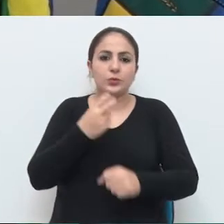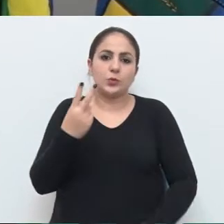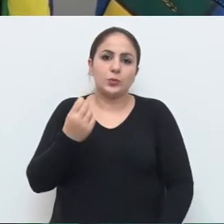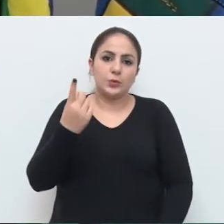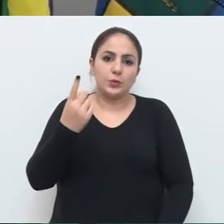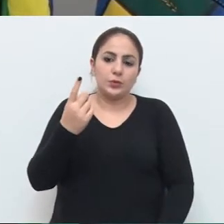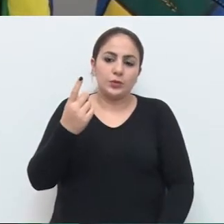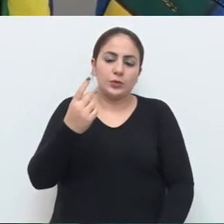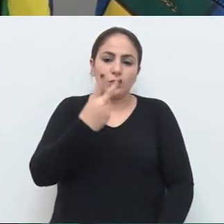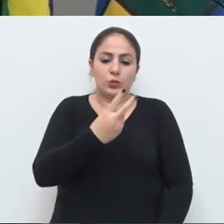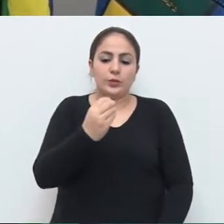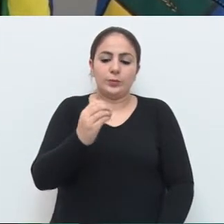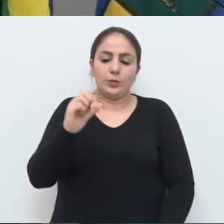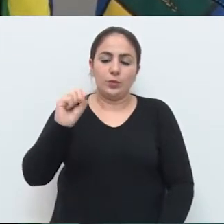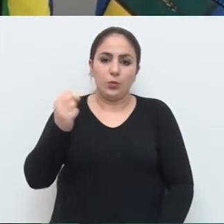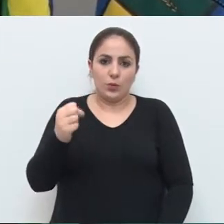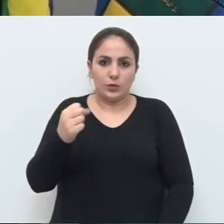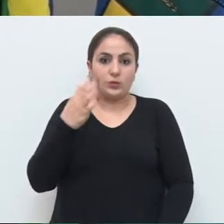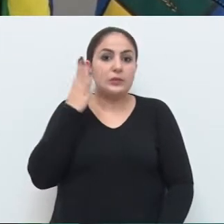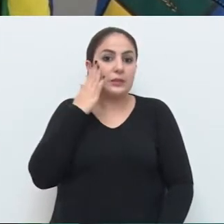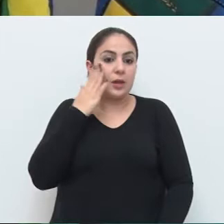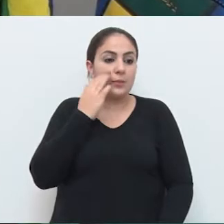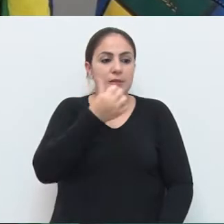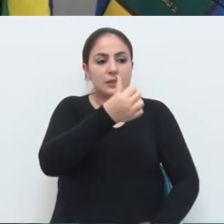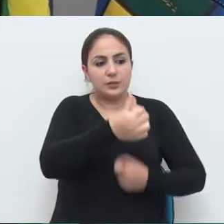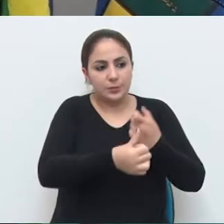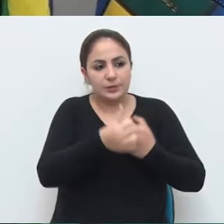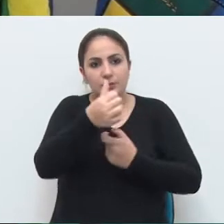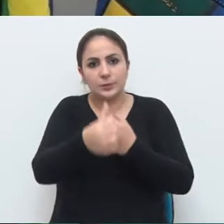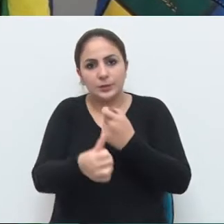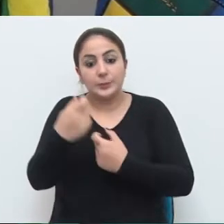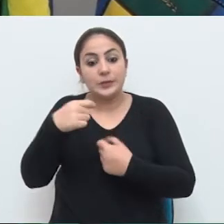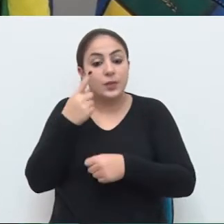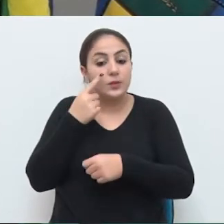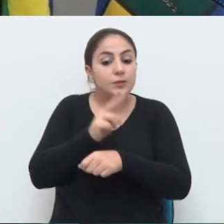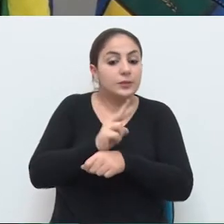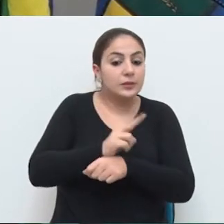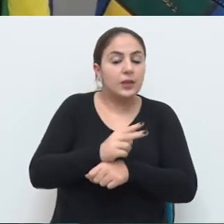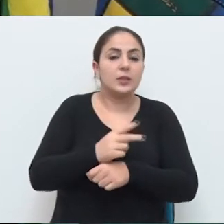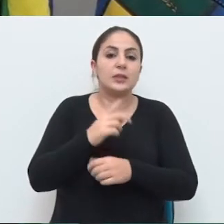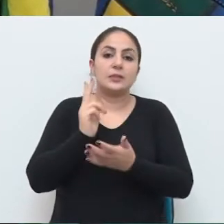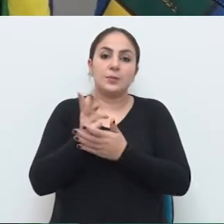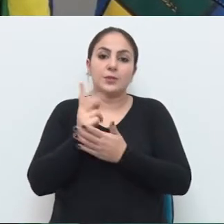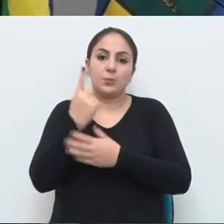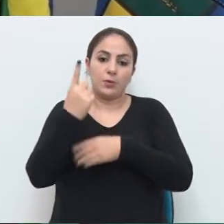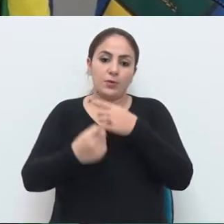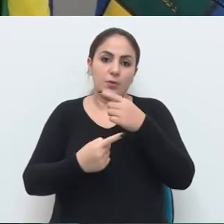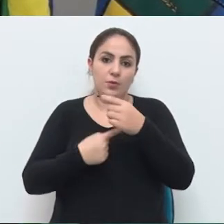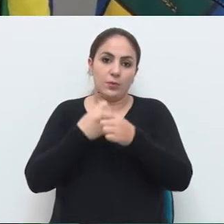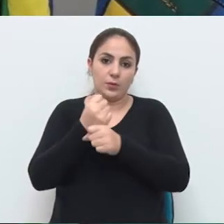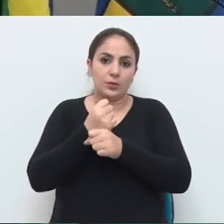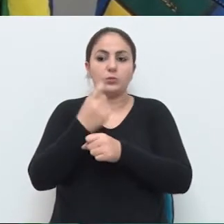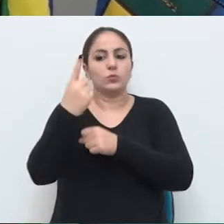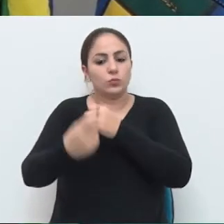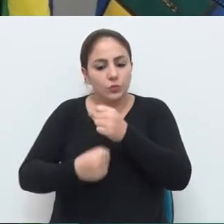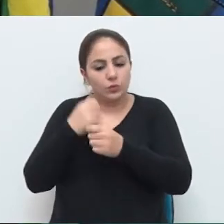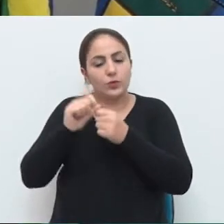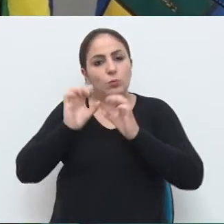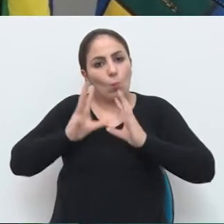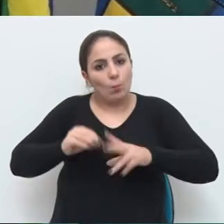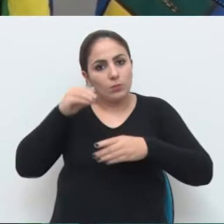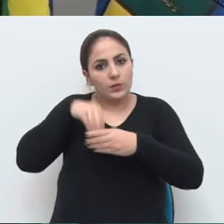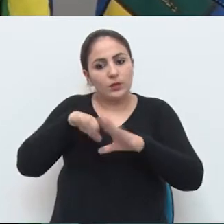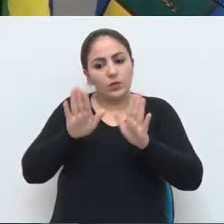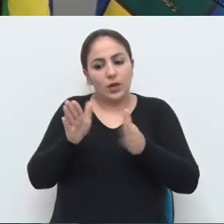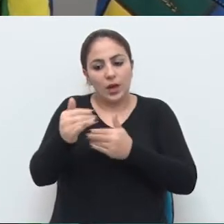2008, que regulamenta que de seis meses tem que ter a inspeção e de ano em ano tem que ser feita a limpeza dessas caixas d'água. Então, nós estamos pedindo também